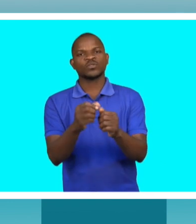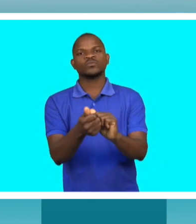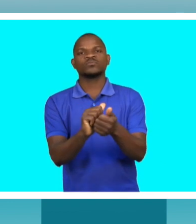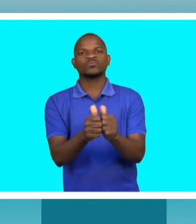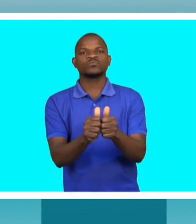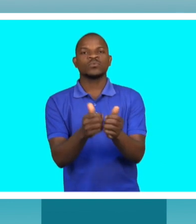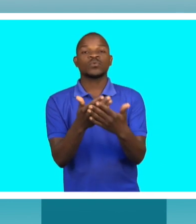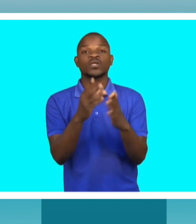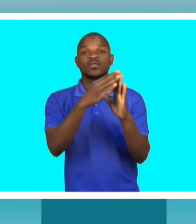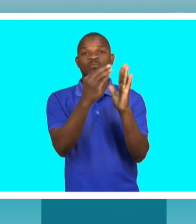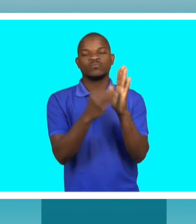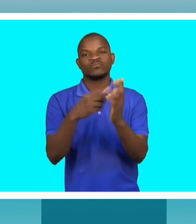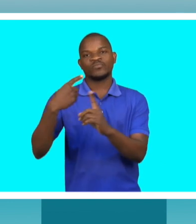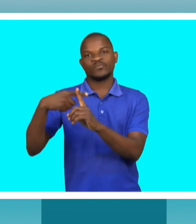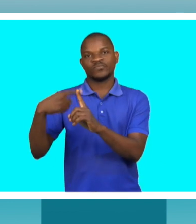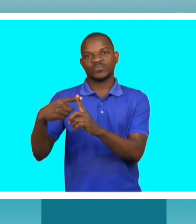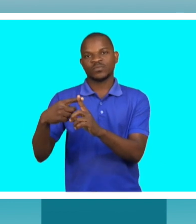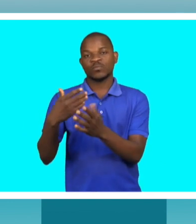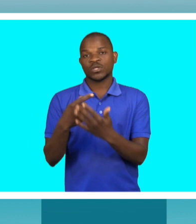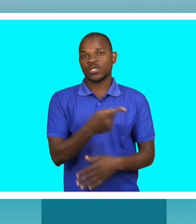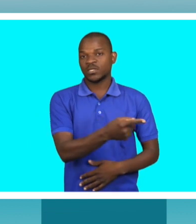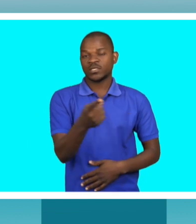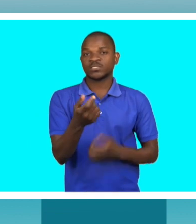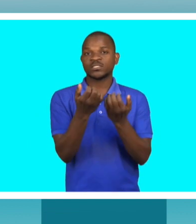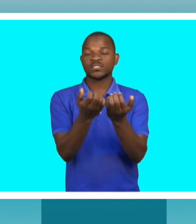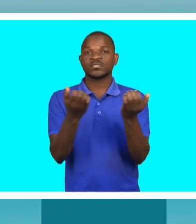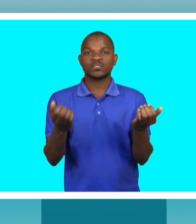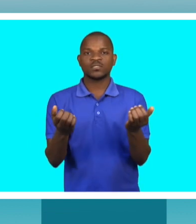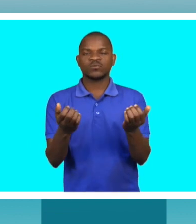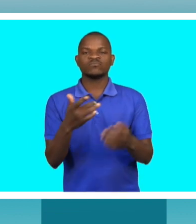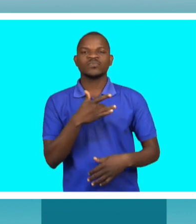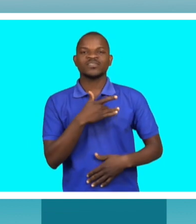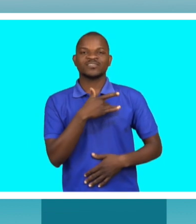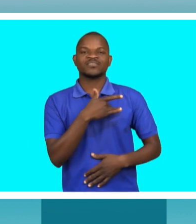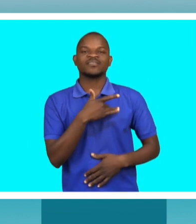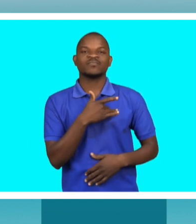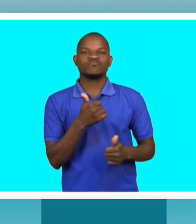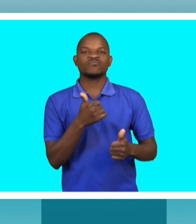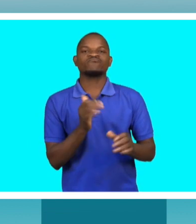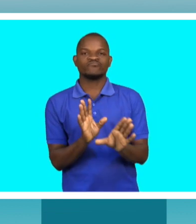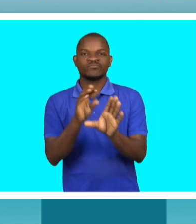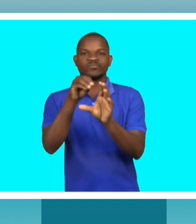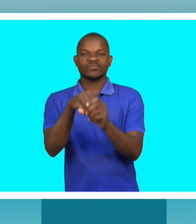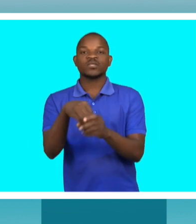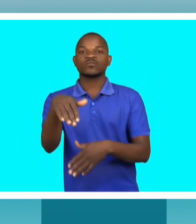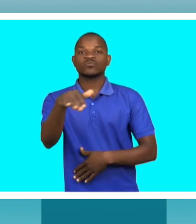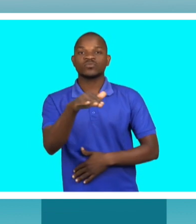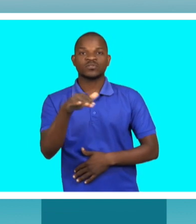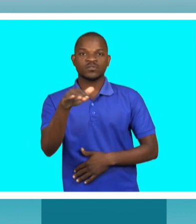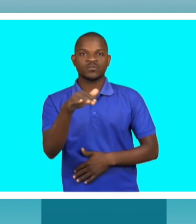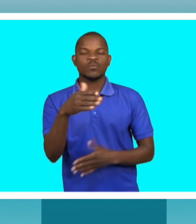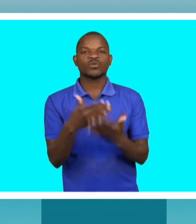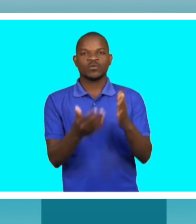desporto. Então, o impacto é positivo porque elas, as crianças com deficiência se sentem integradas na sociedade